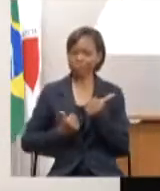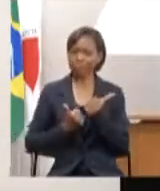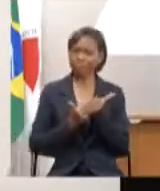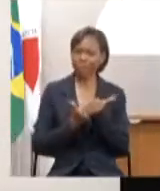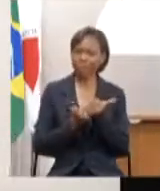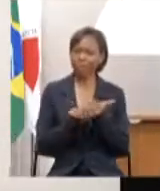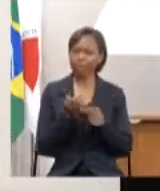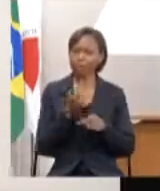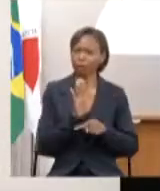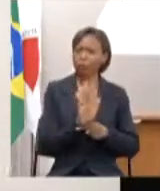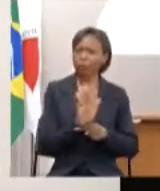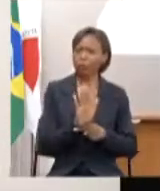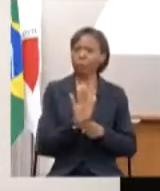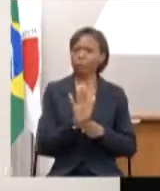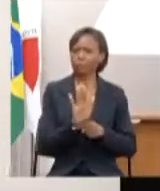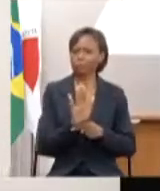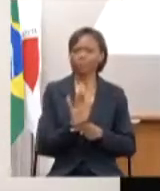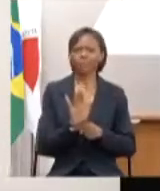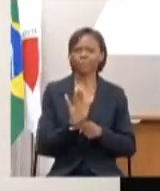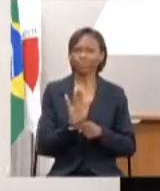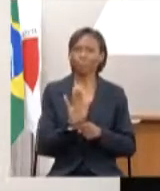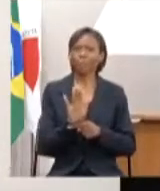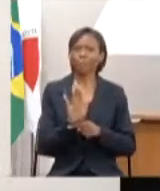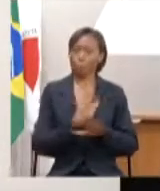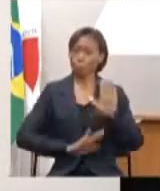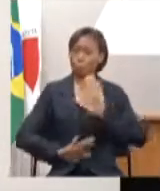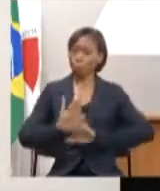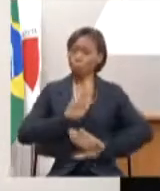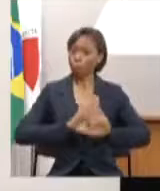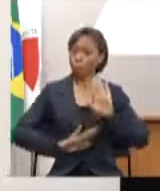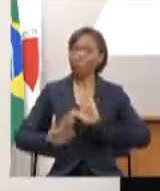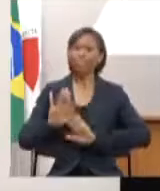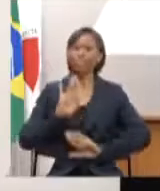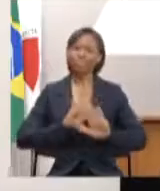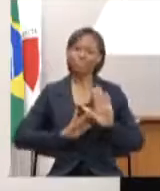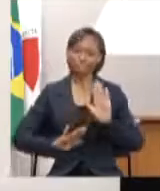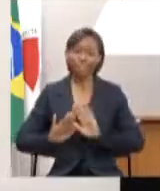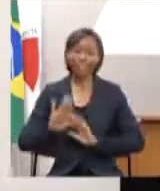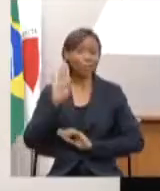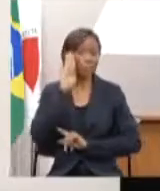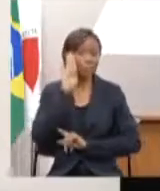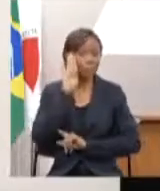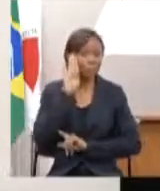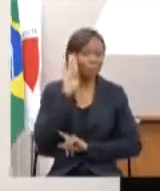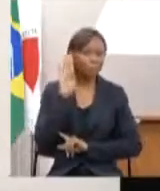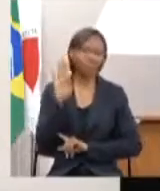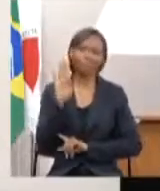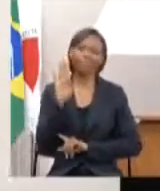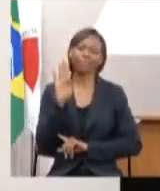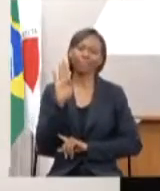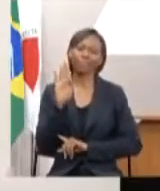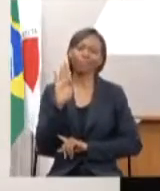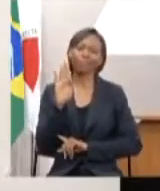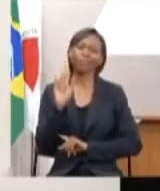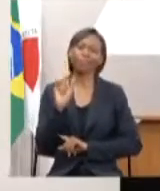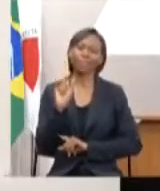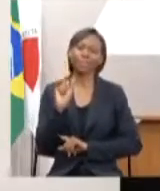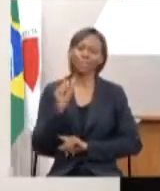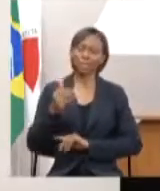resguardar o espírito principal do processo